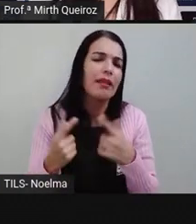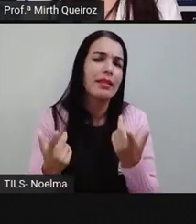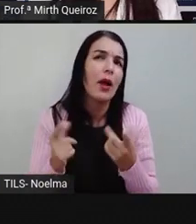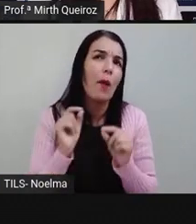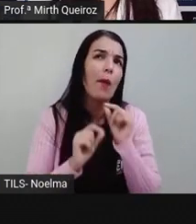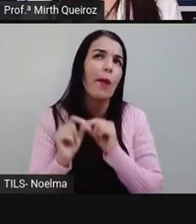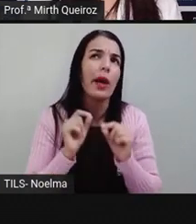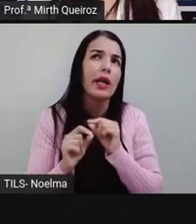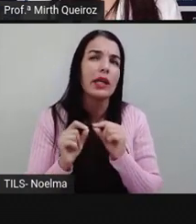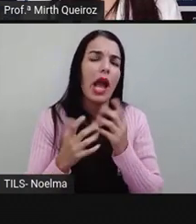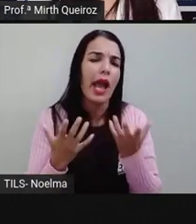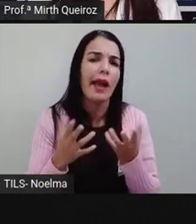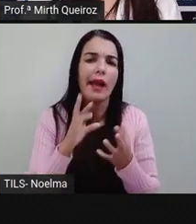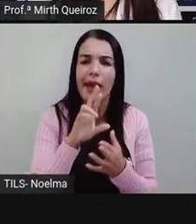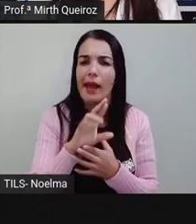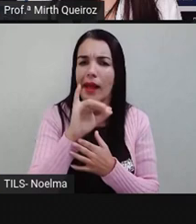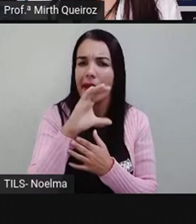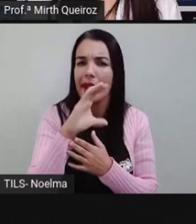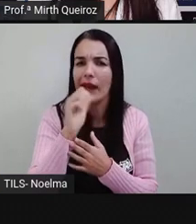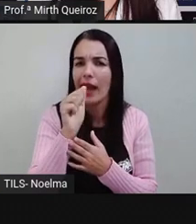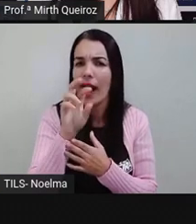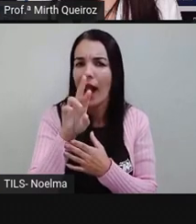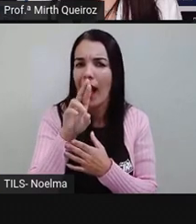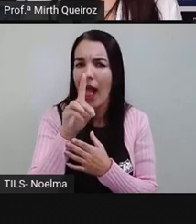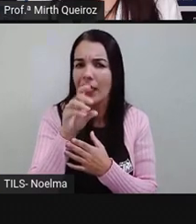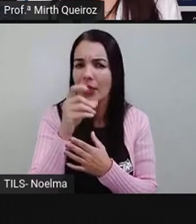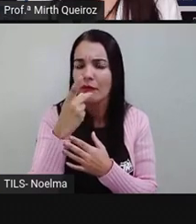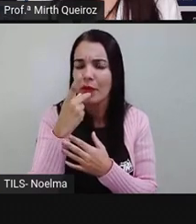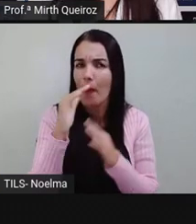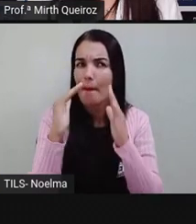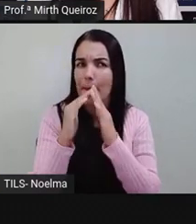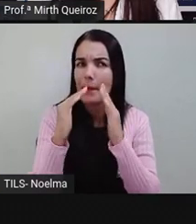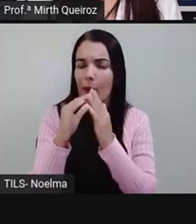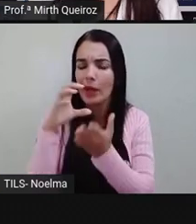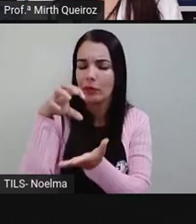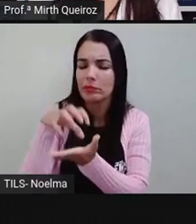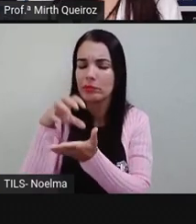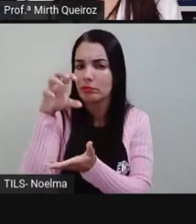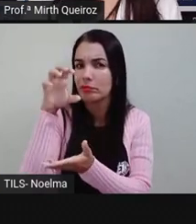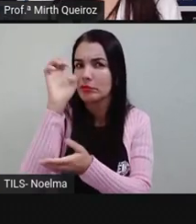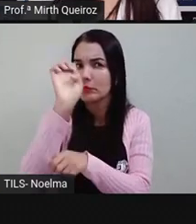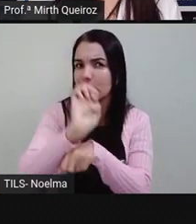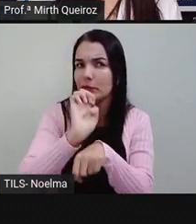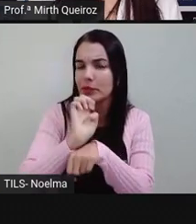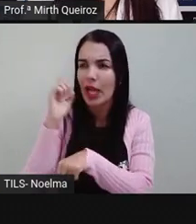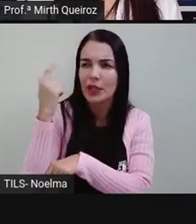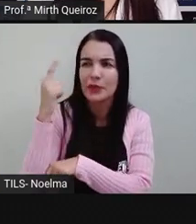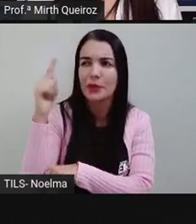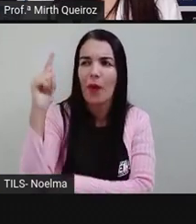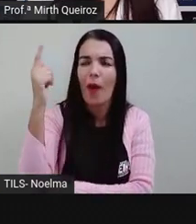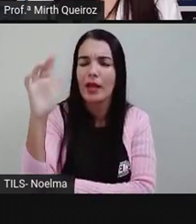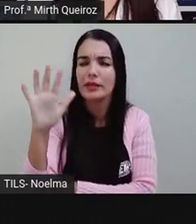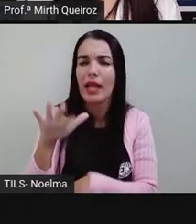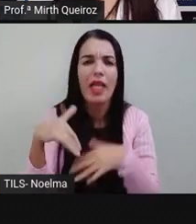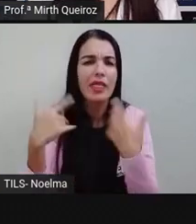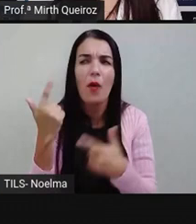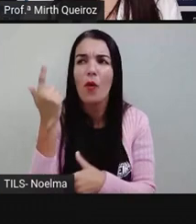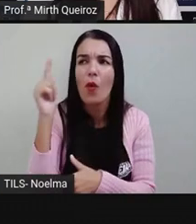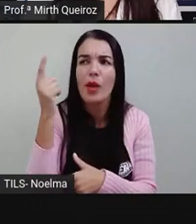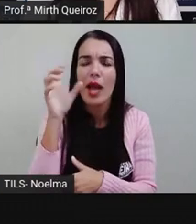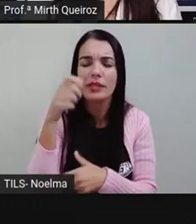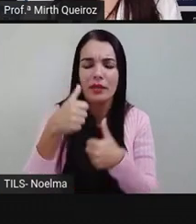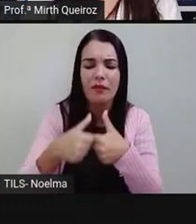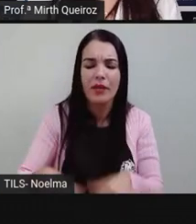Aqui, Ricardo diz que mora no estado de Goiás. Goiás faz parte aí de que região